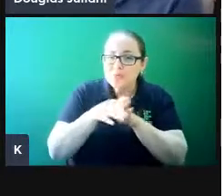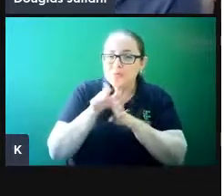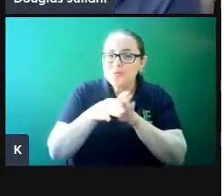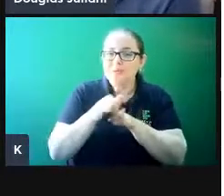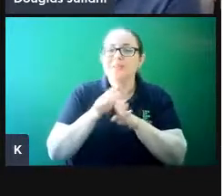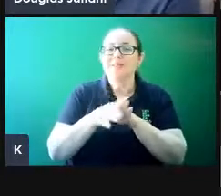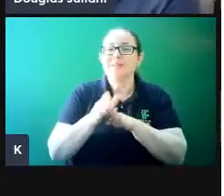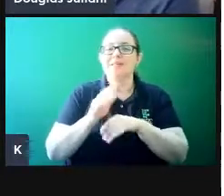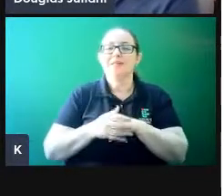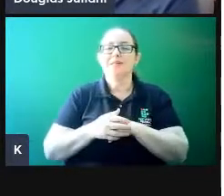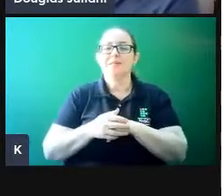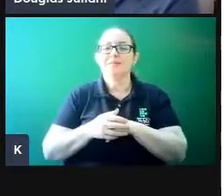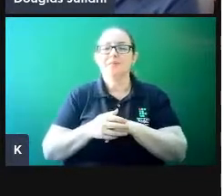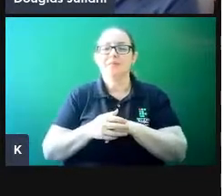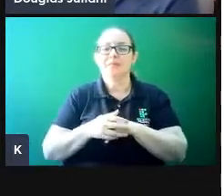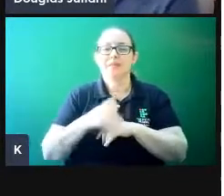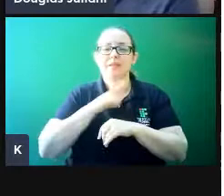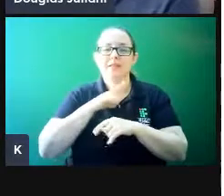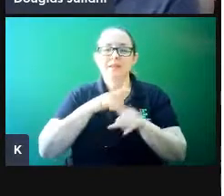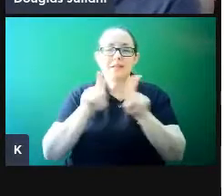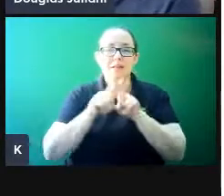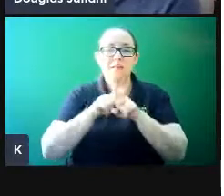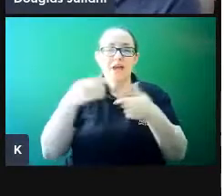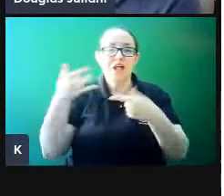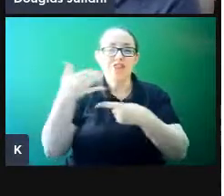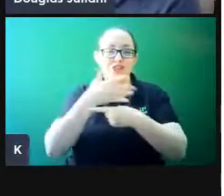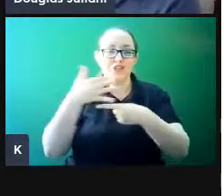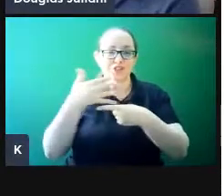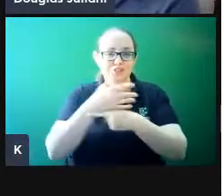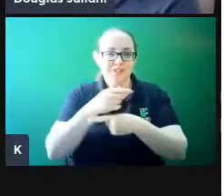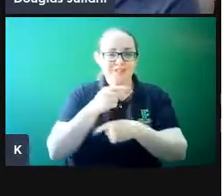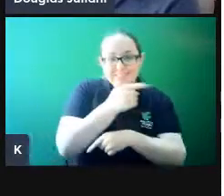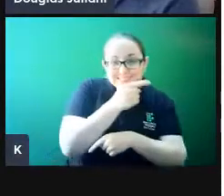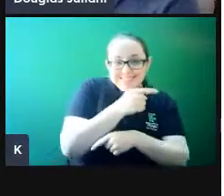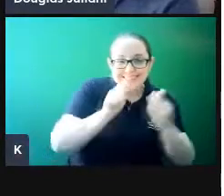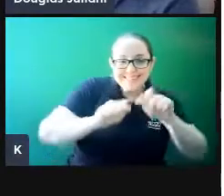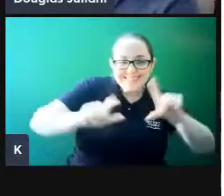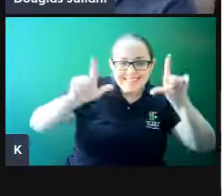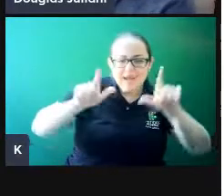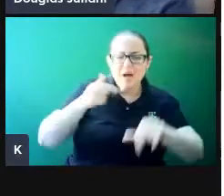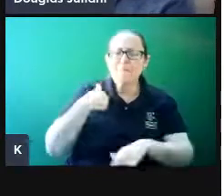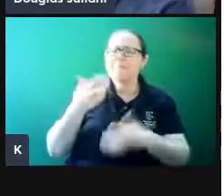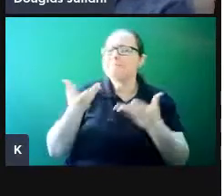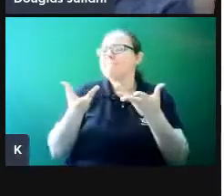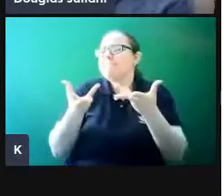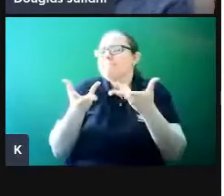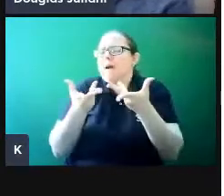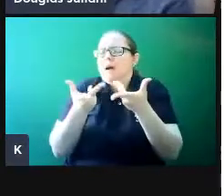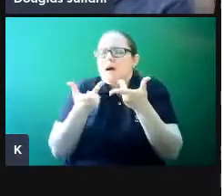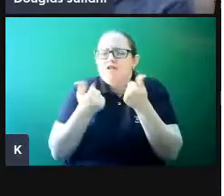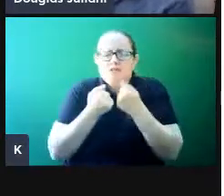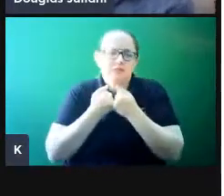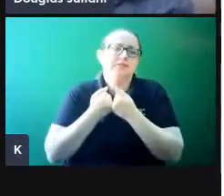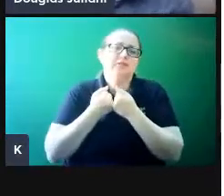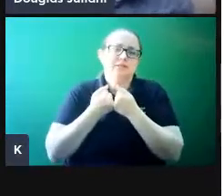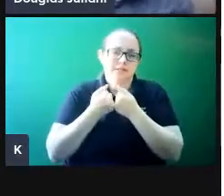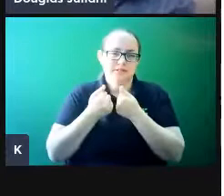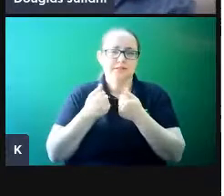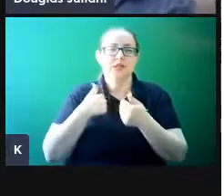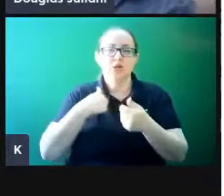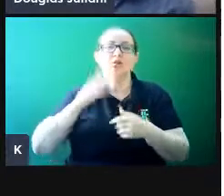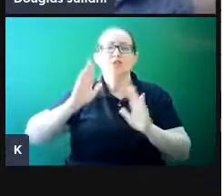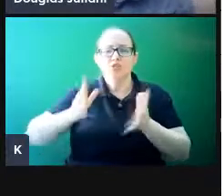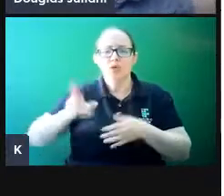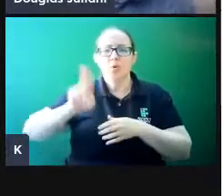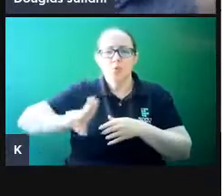série da Netflix, do Headspace. É maravilhosa. Eu já usei alguns